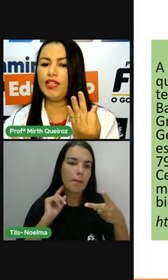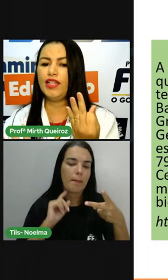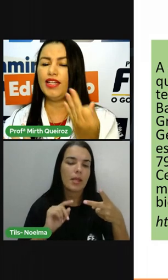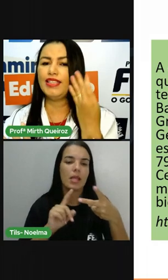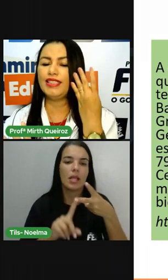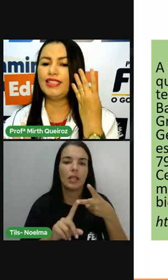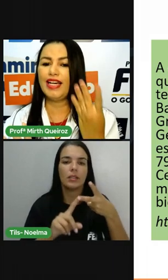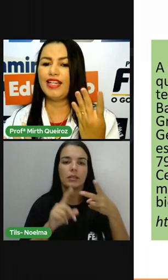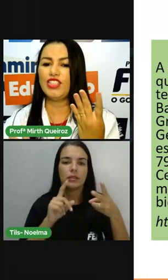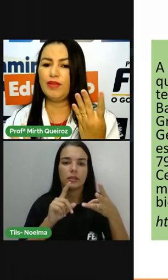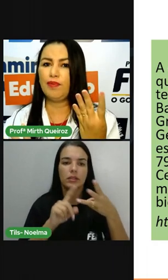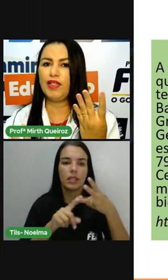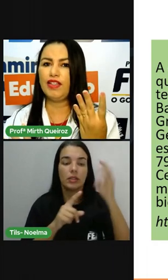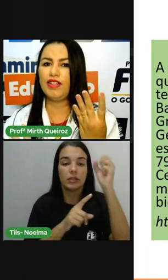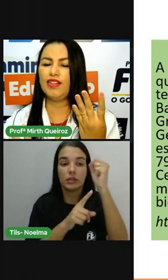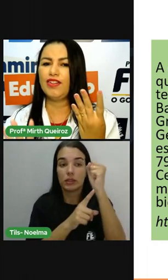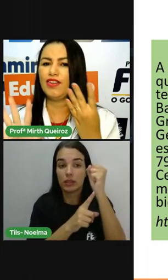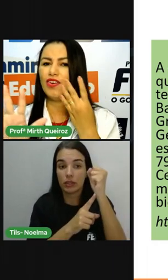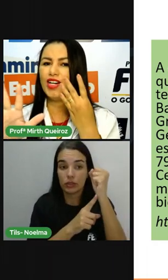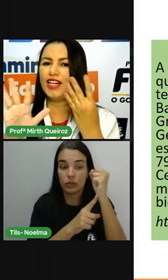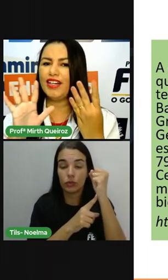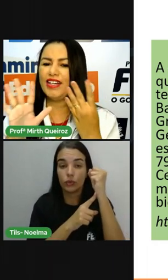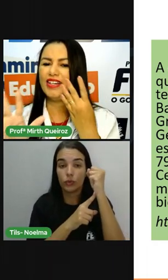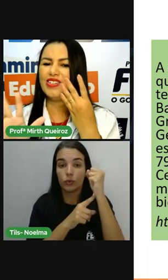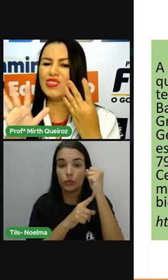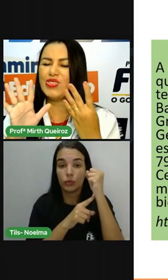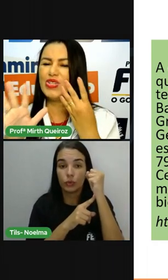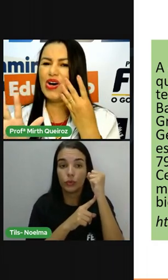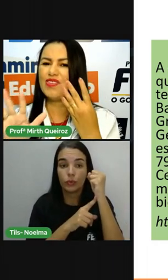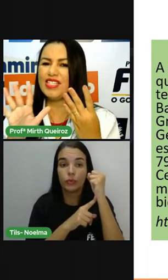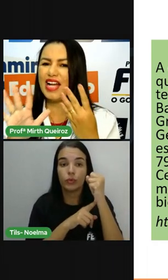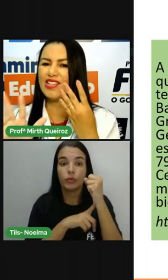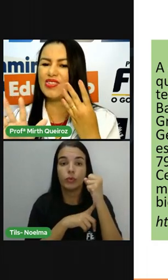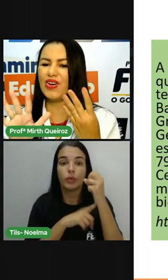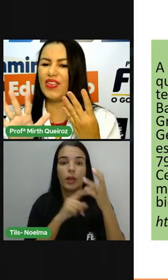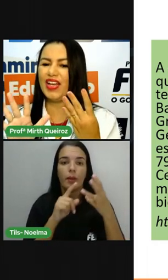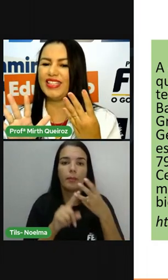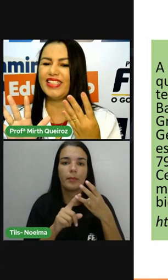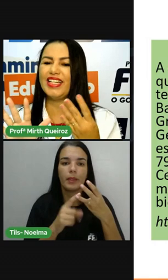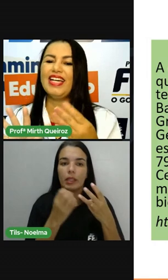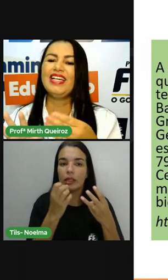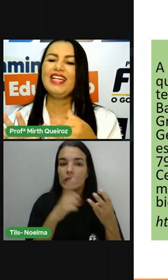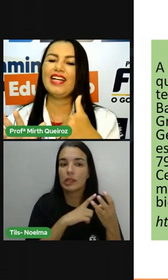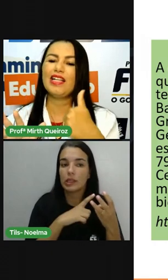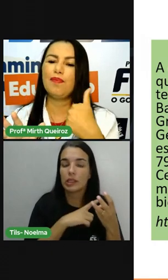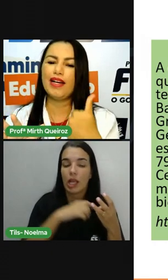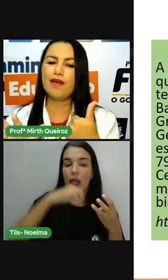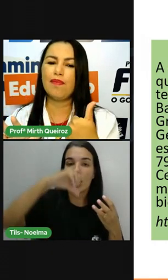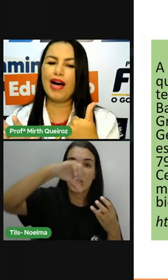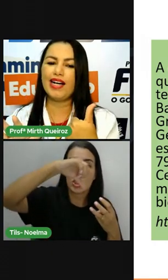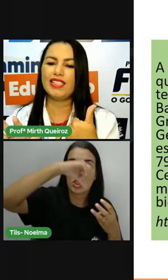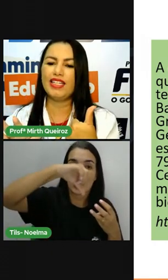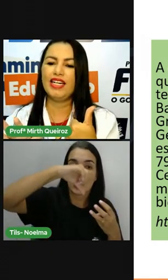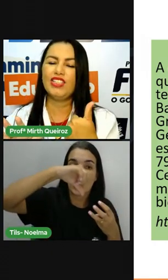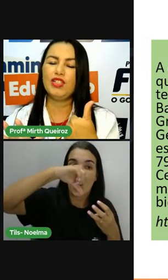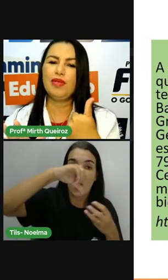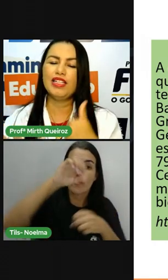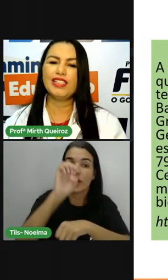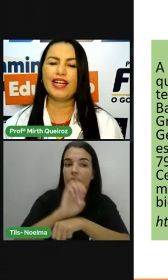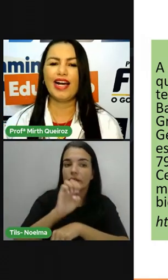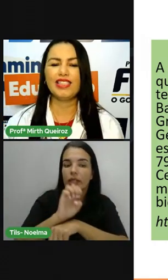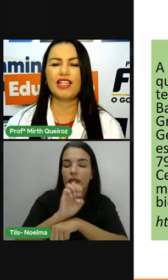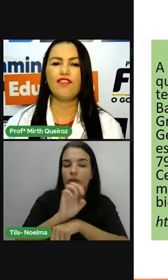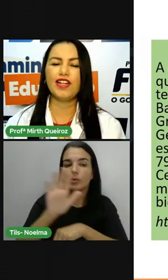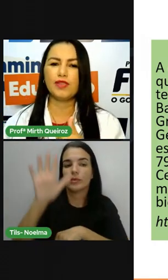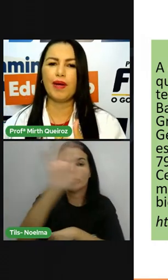Piauí. Sergipe. Olha. Os nove estados do Nordeste. E ainda pega parte de